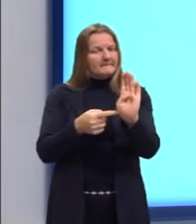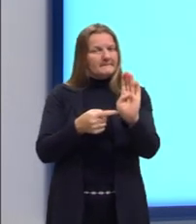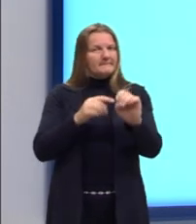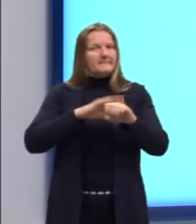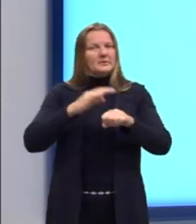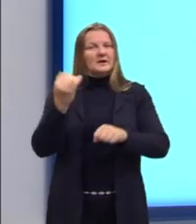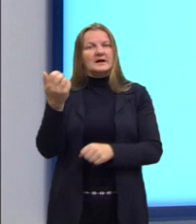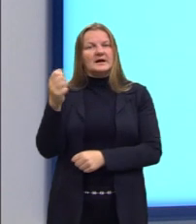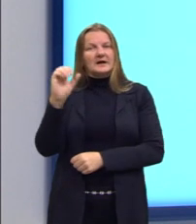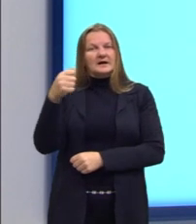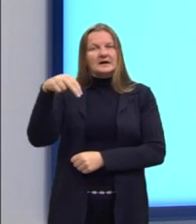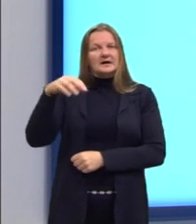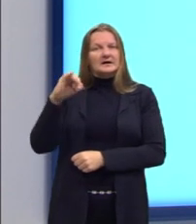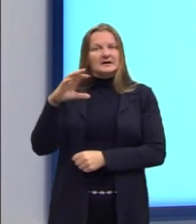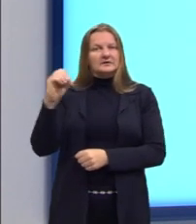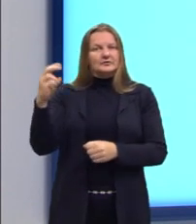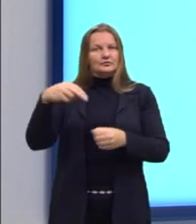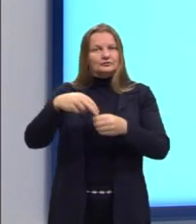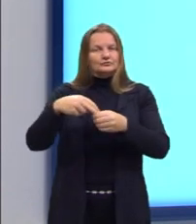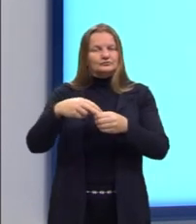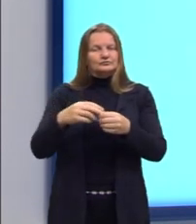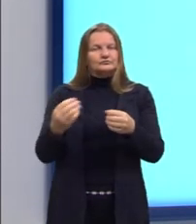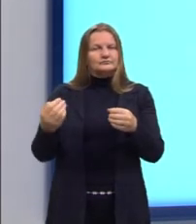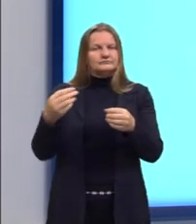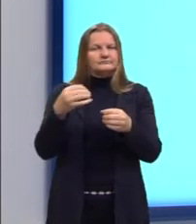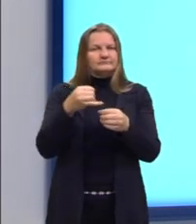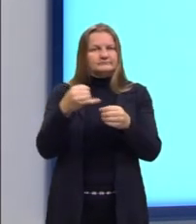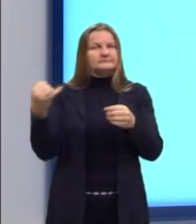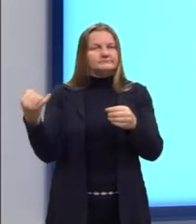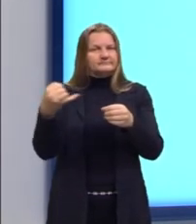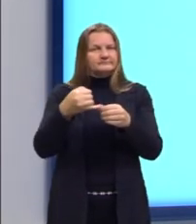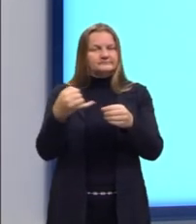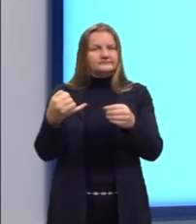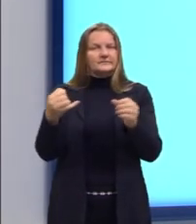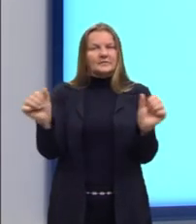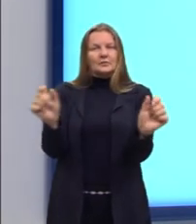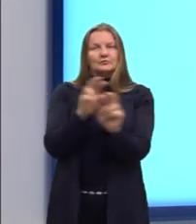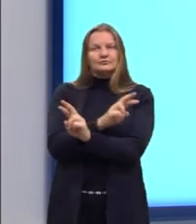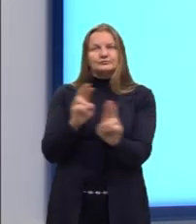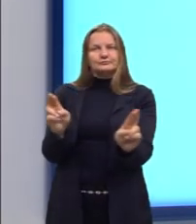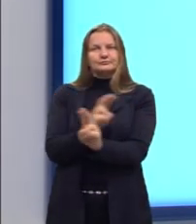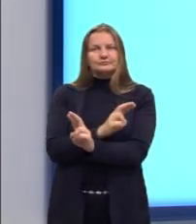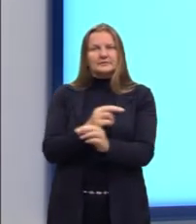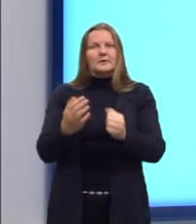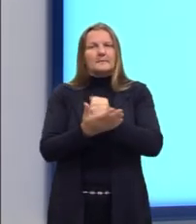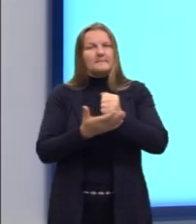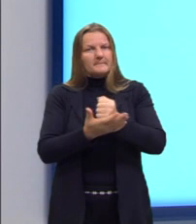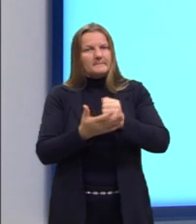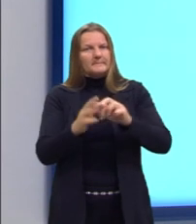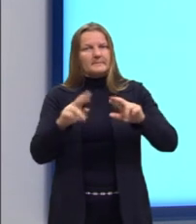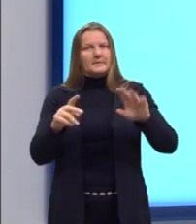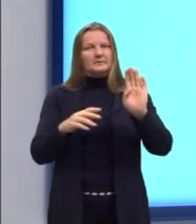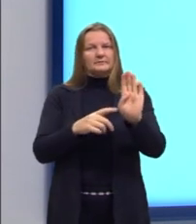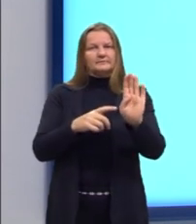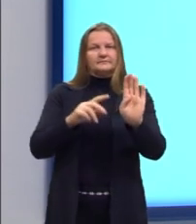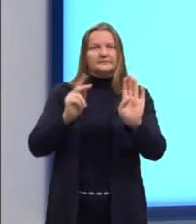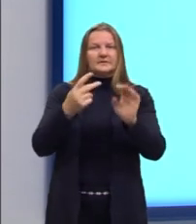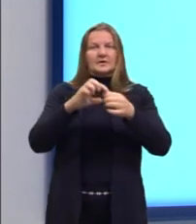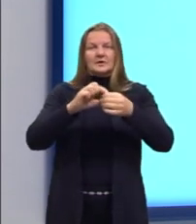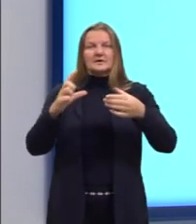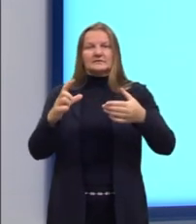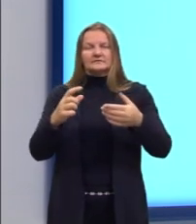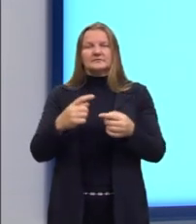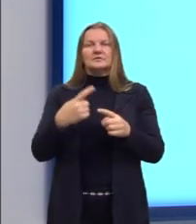do ânion, livre no meio, tá? E o contrário ocorre nas soluções básicas, né? Que são as hidroxilas livres.